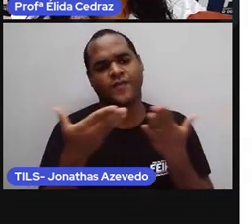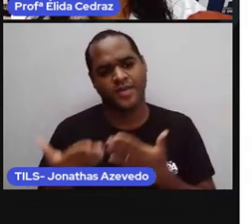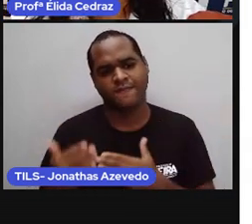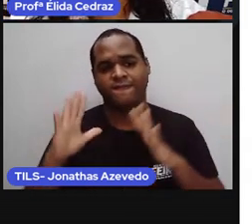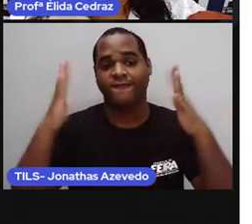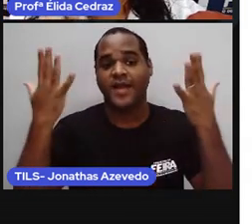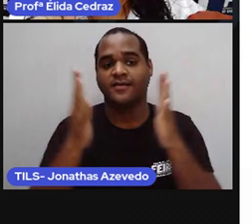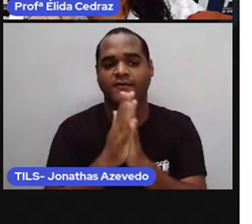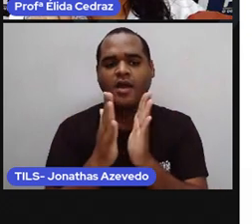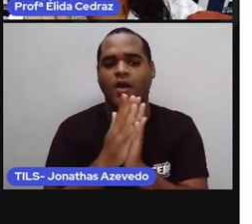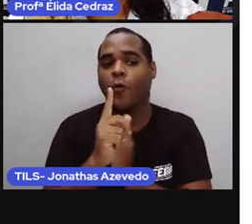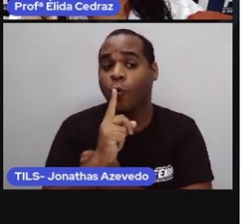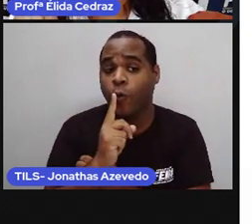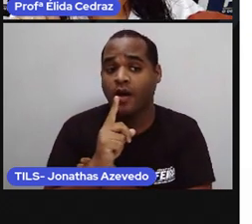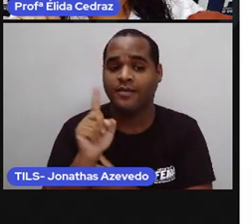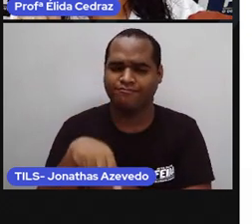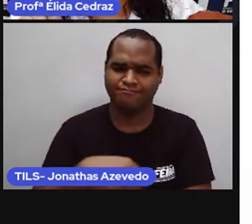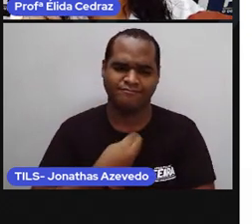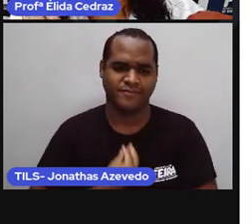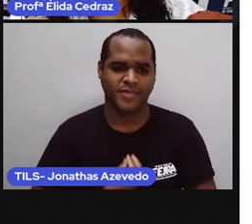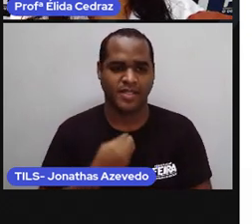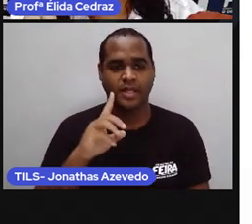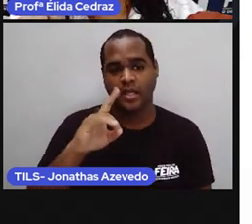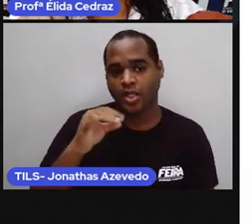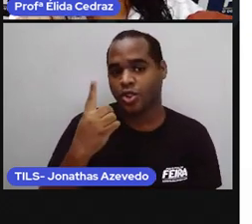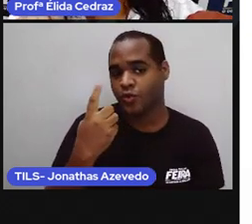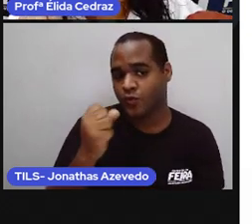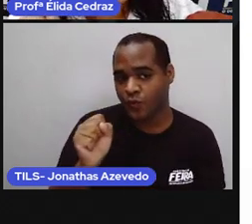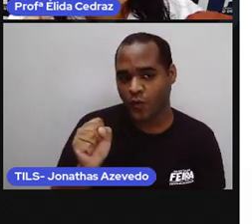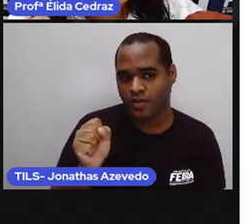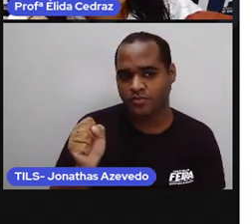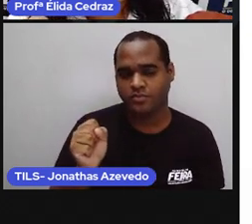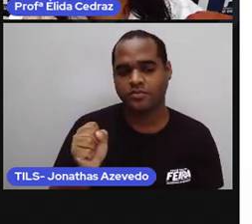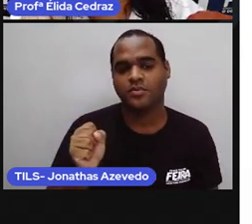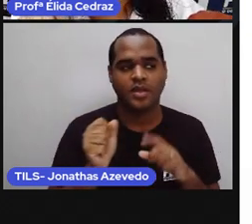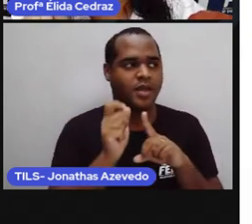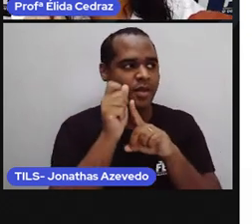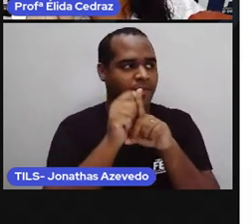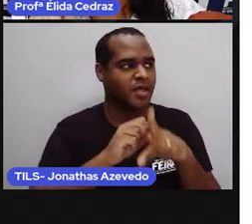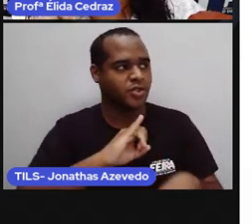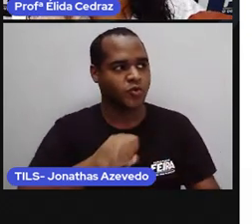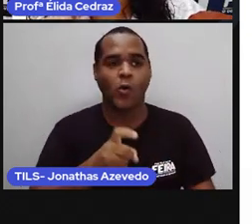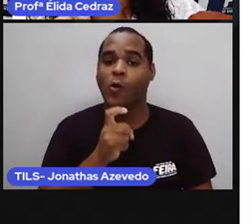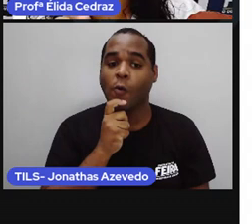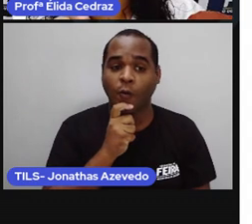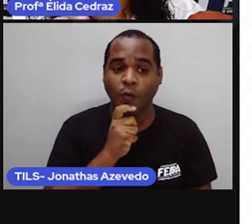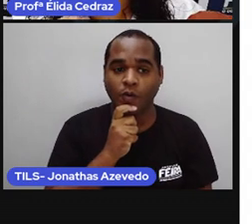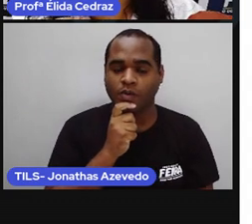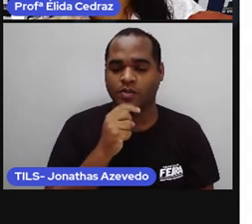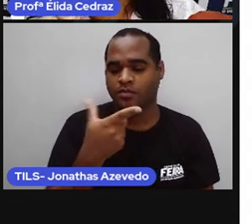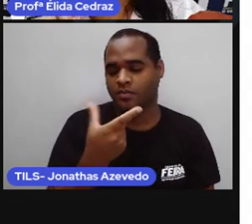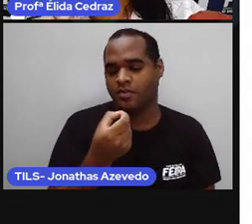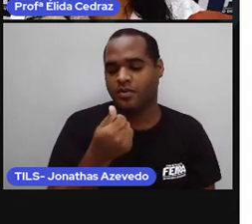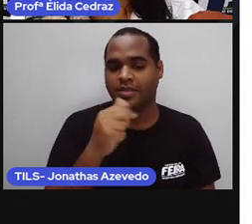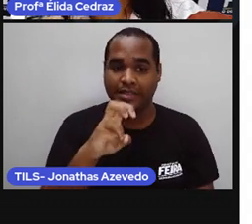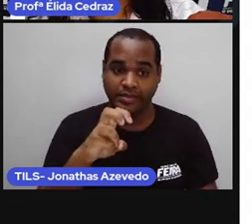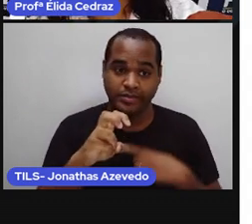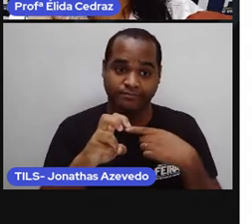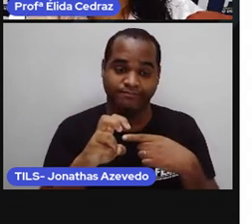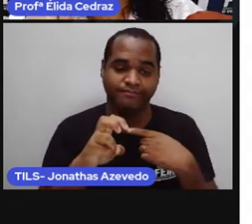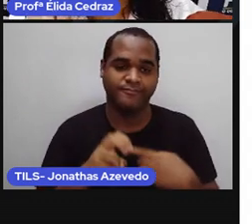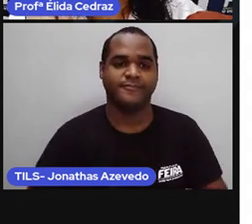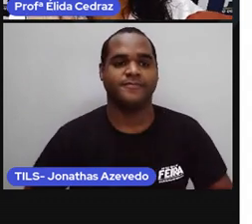de aniversário. Dia 18 de julho de 2015. O